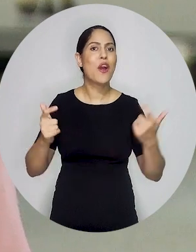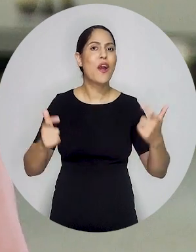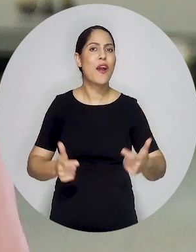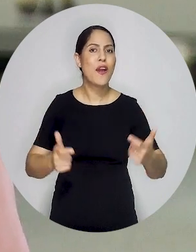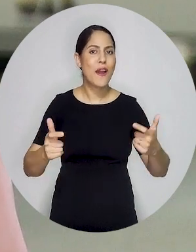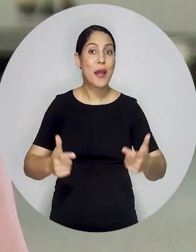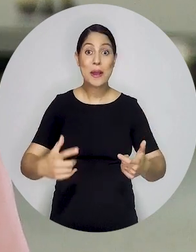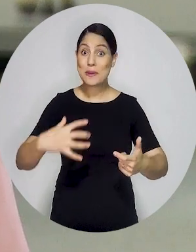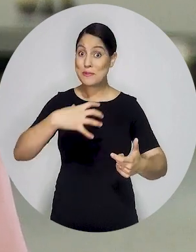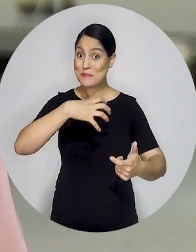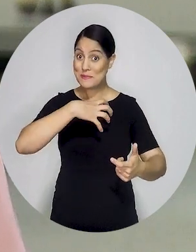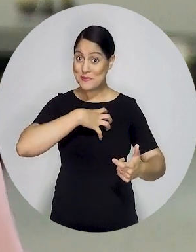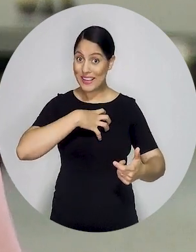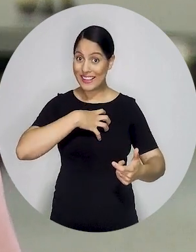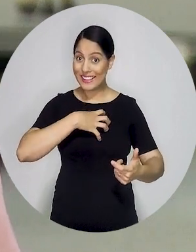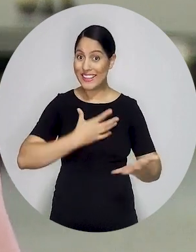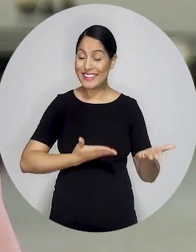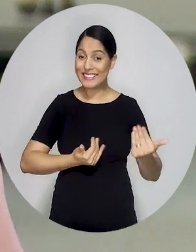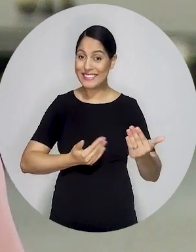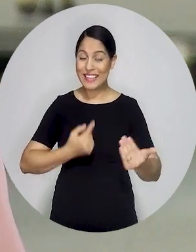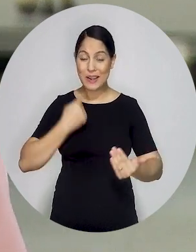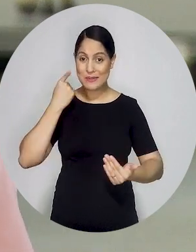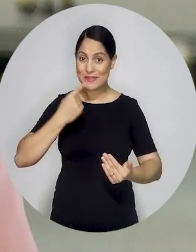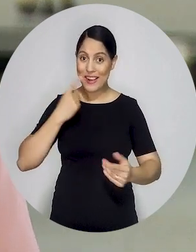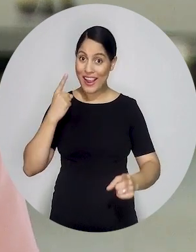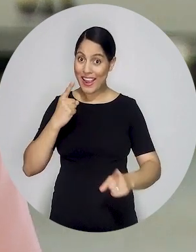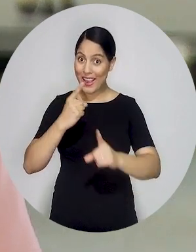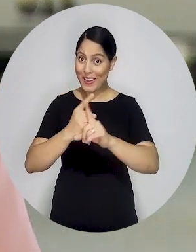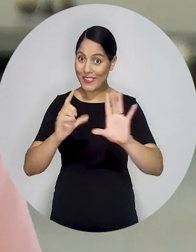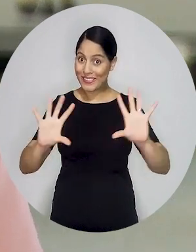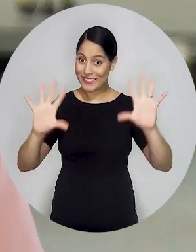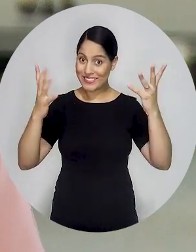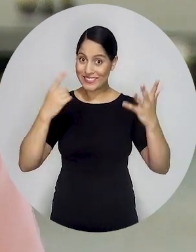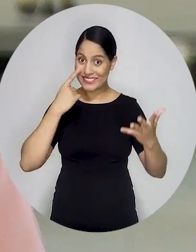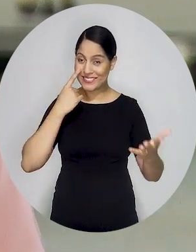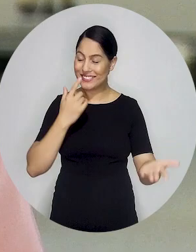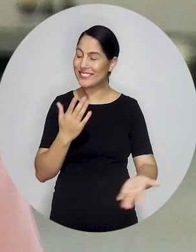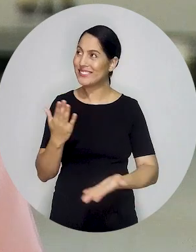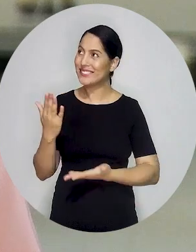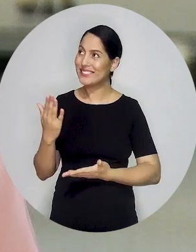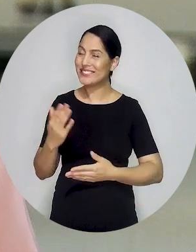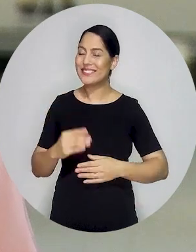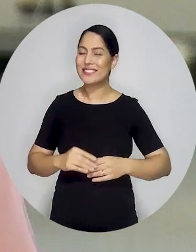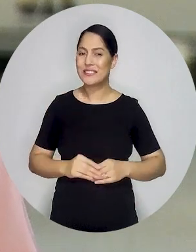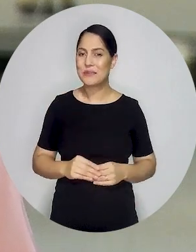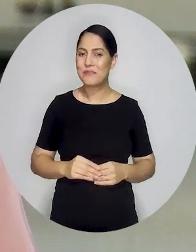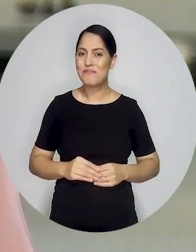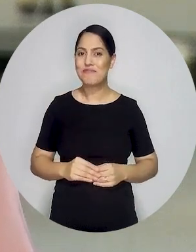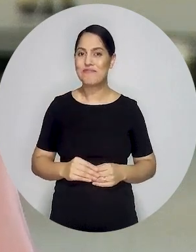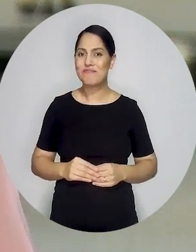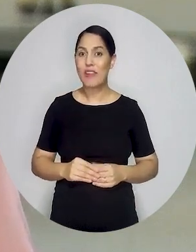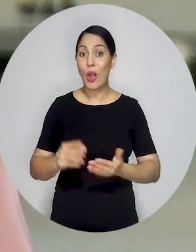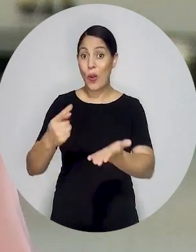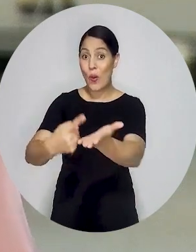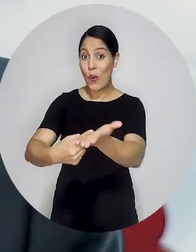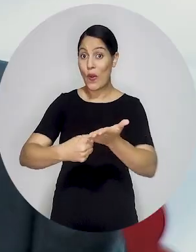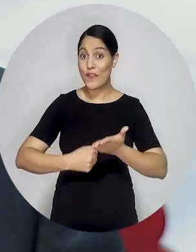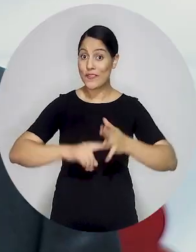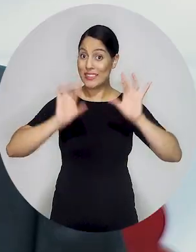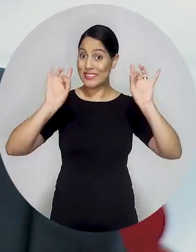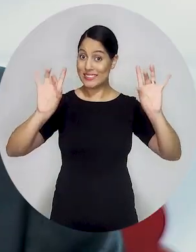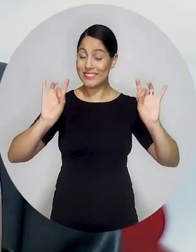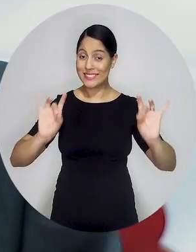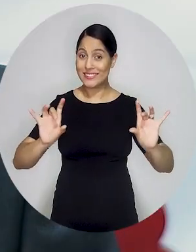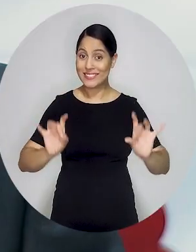jovens advogados e advogadas de todo o país são esperados na Bahia para o Encontro Nacional da Jovem Advocacia. E